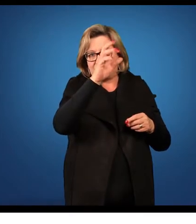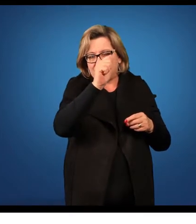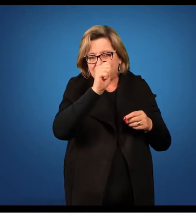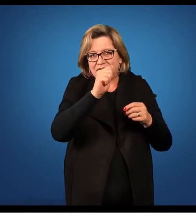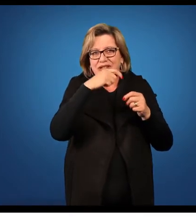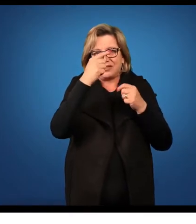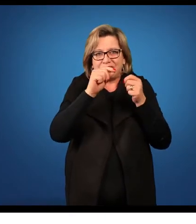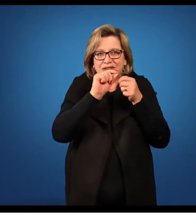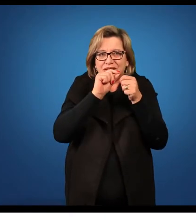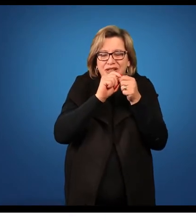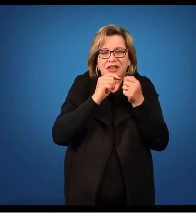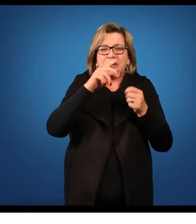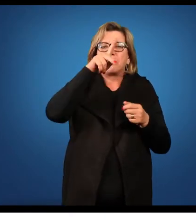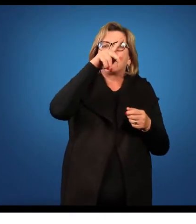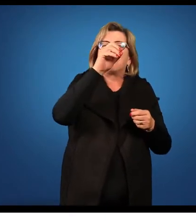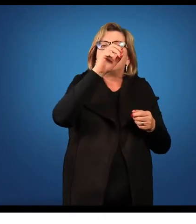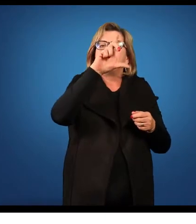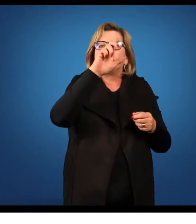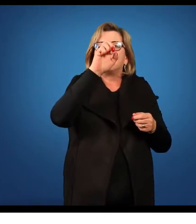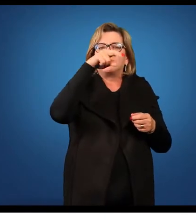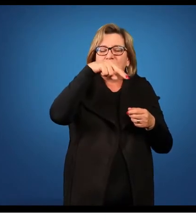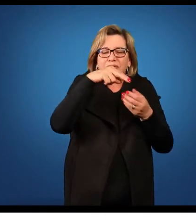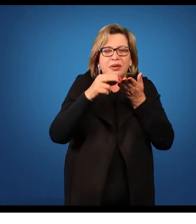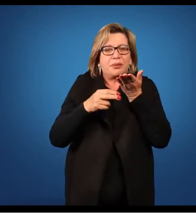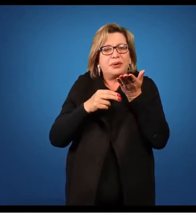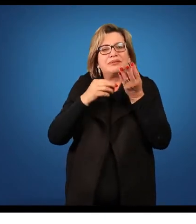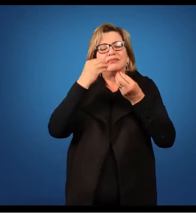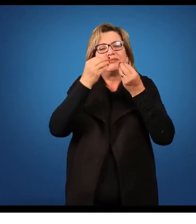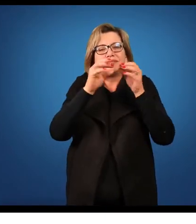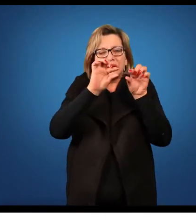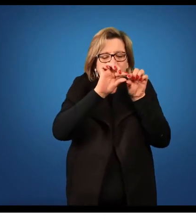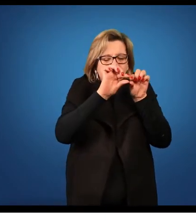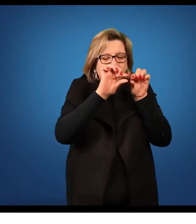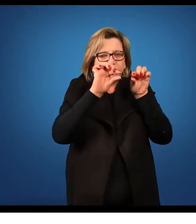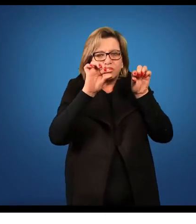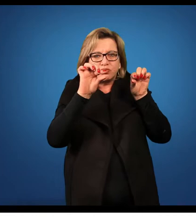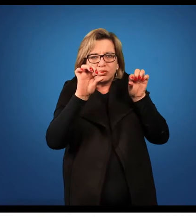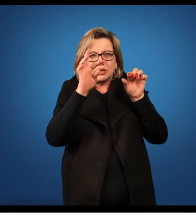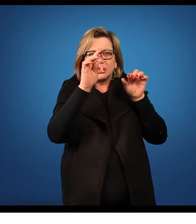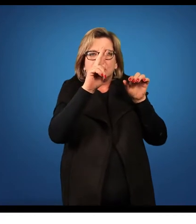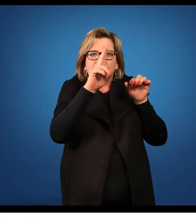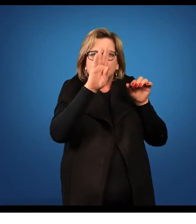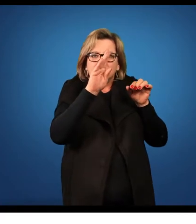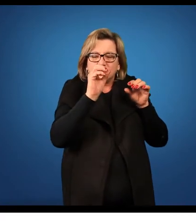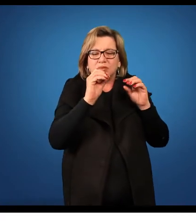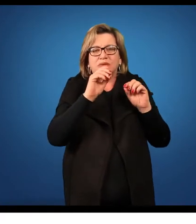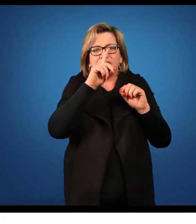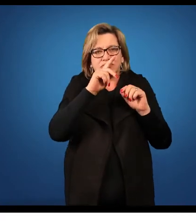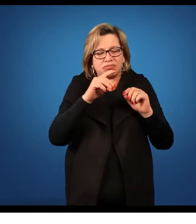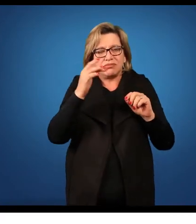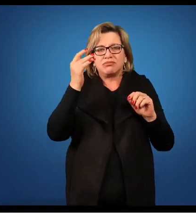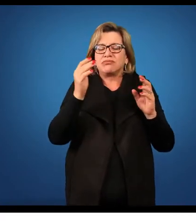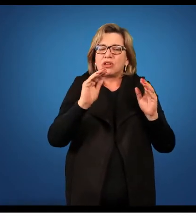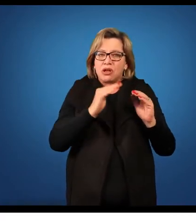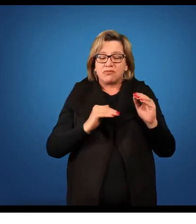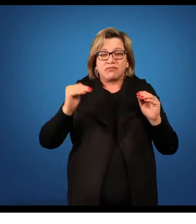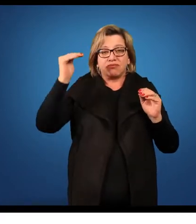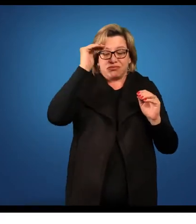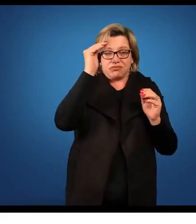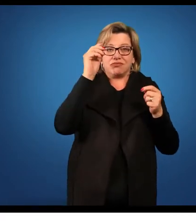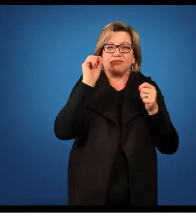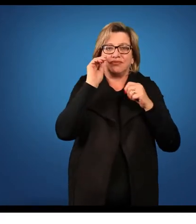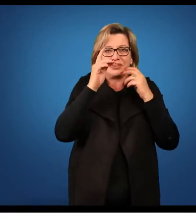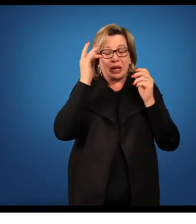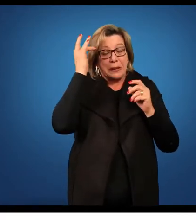pólen e o grão de pólen irá formar o tubo polínico. O tubo polínico é o gametófito masculino adulto, maduro que irá